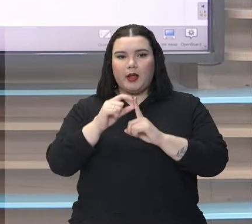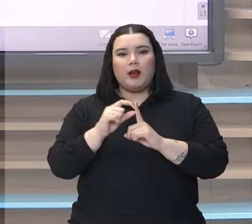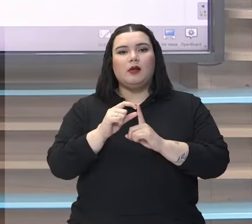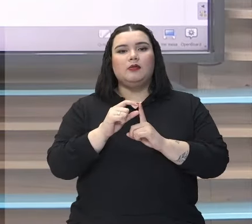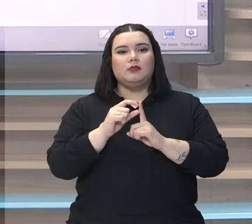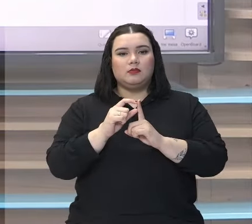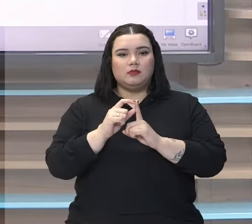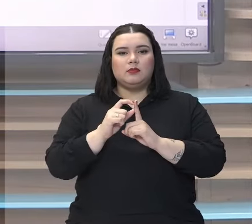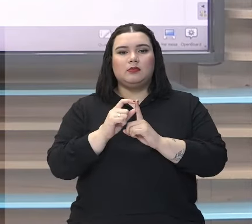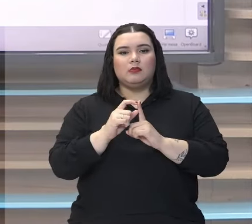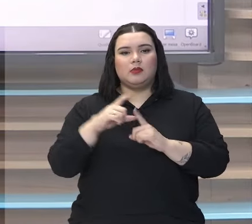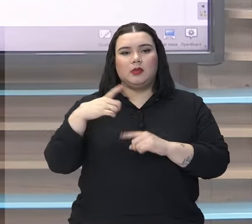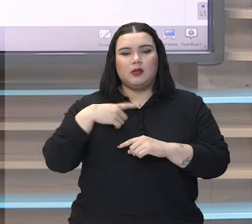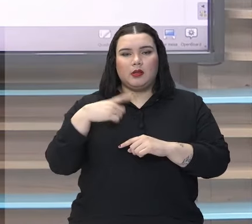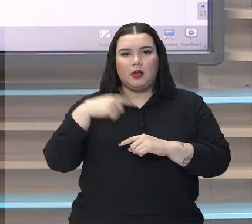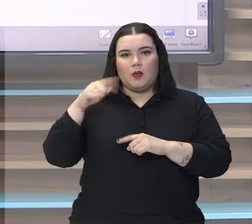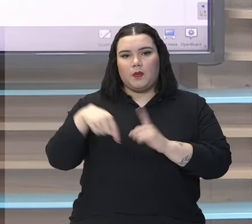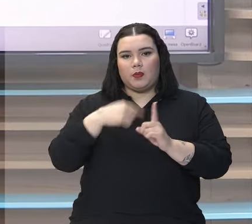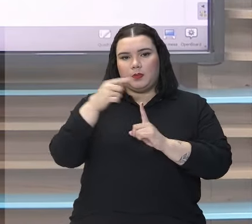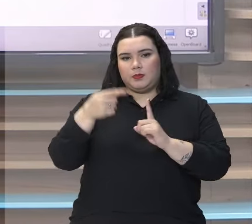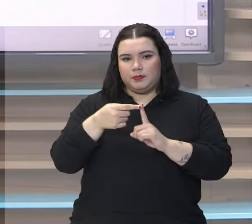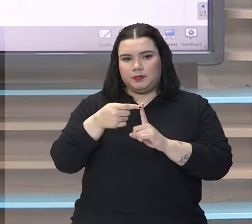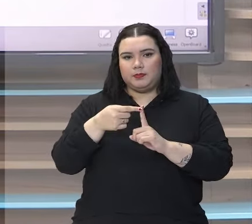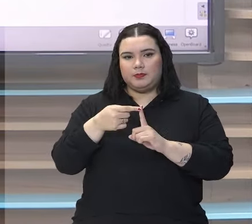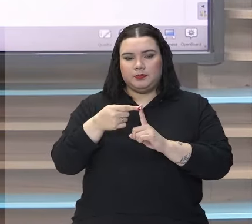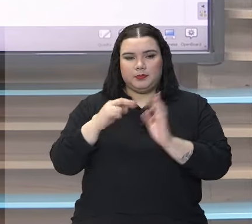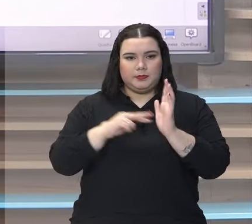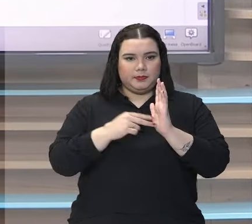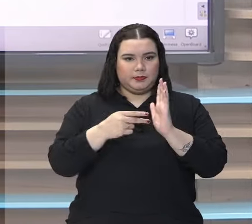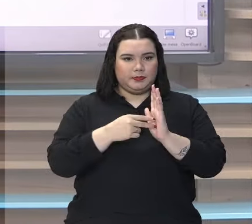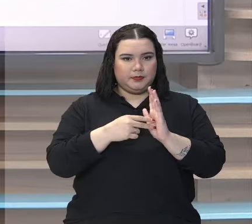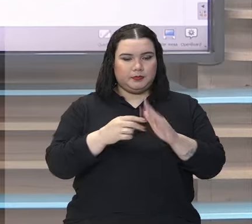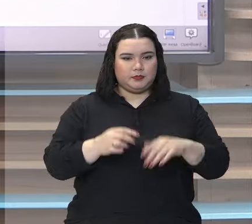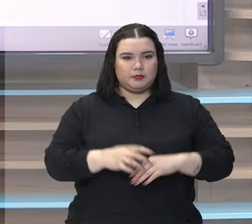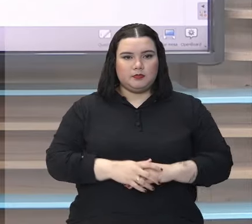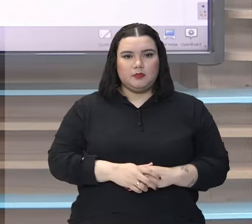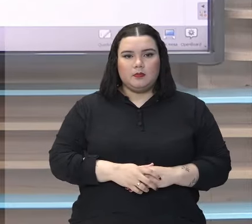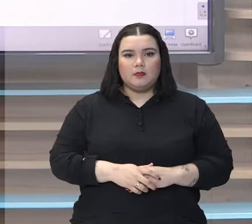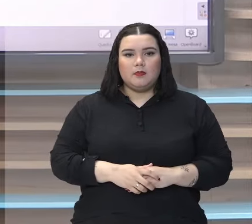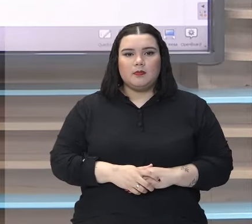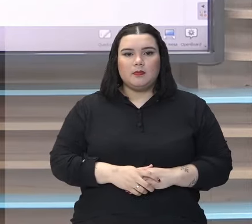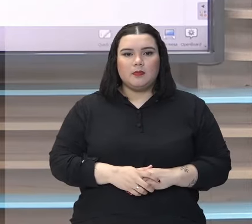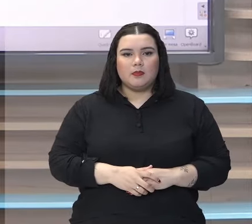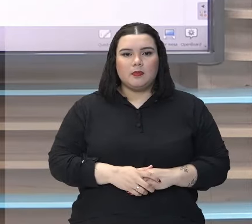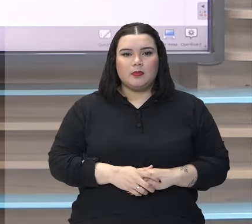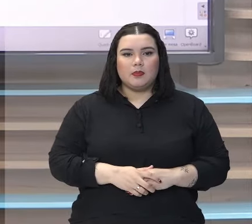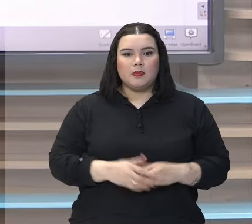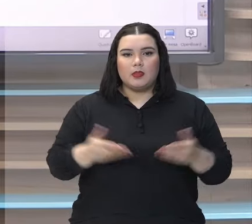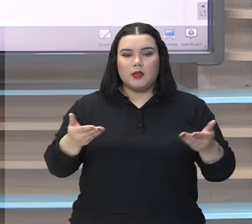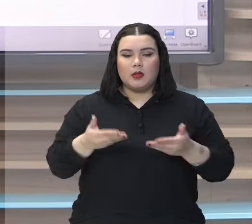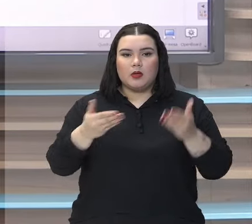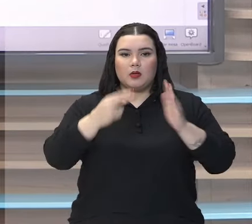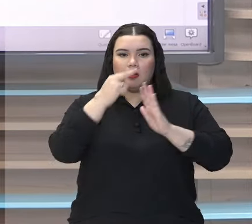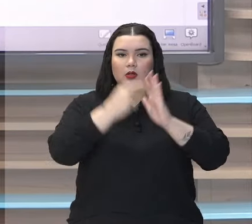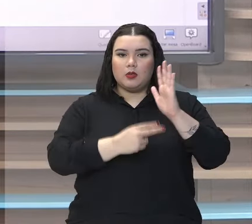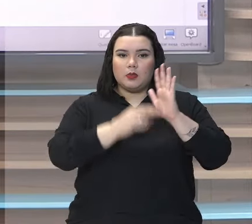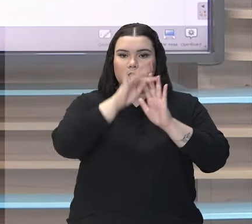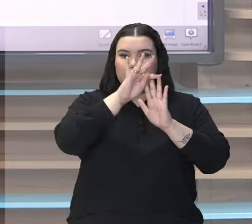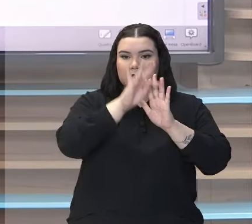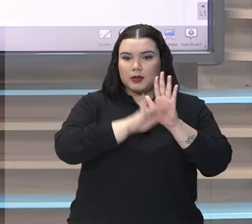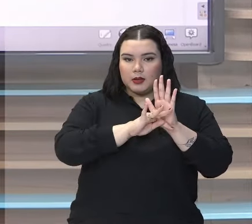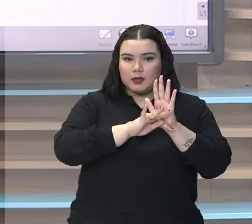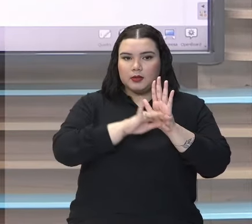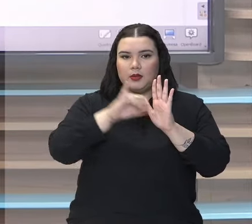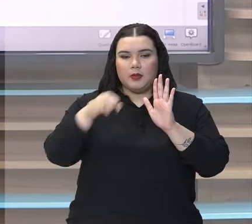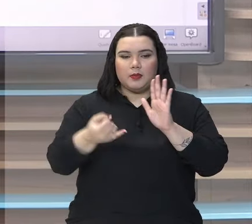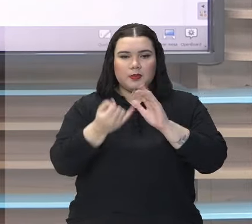né? Que dão essa ideia, esse sentido. E a gente vai ler agora um texto. Aproveito,